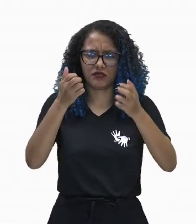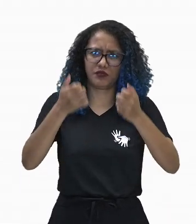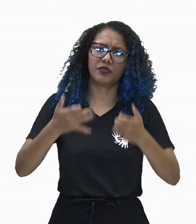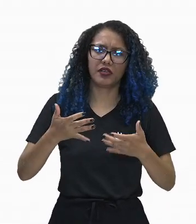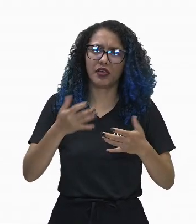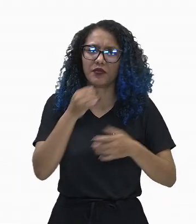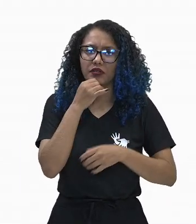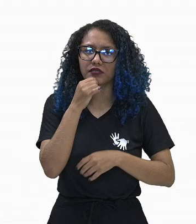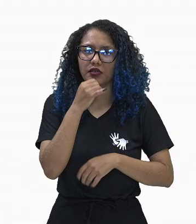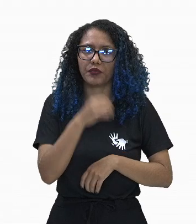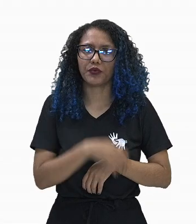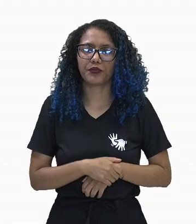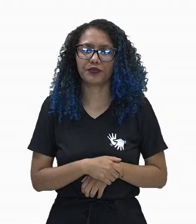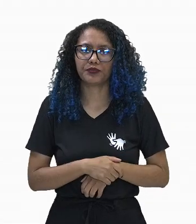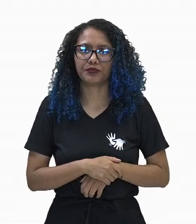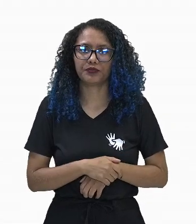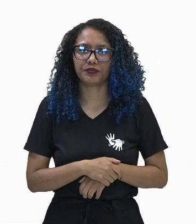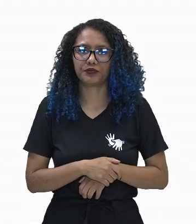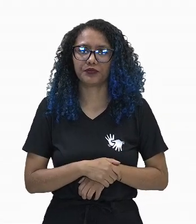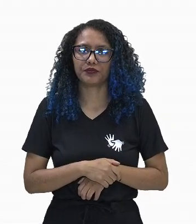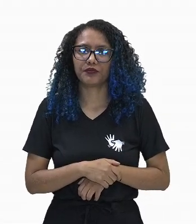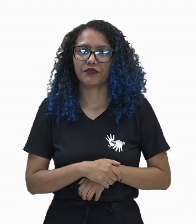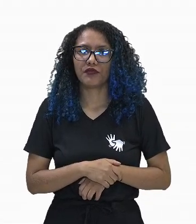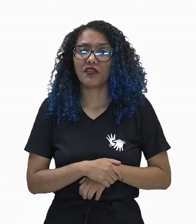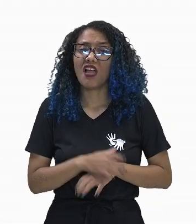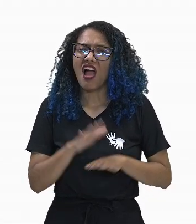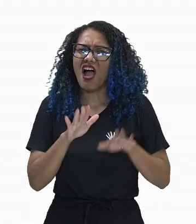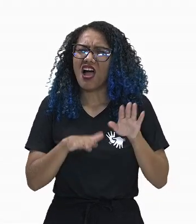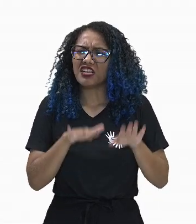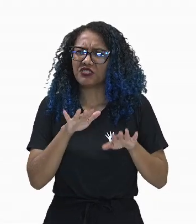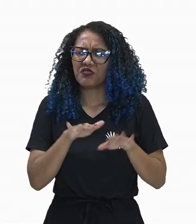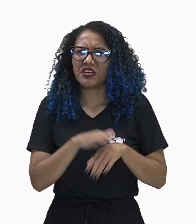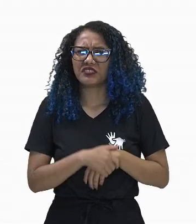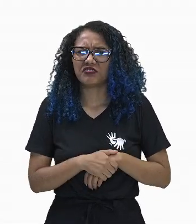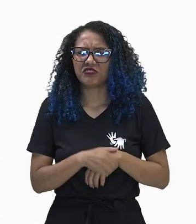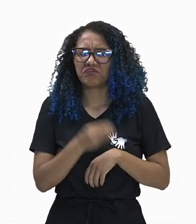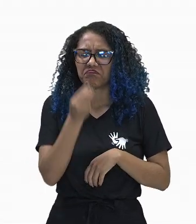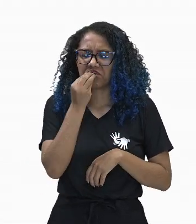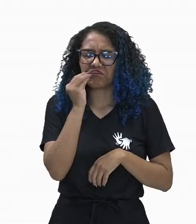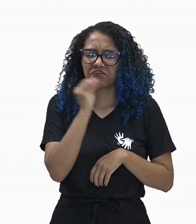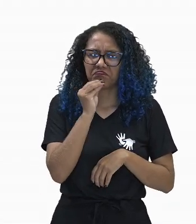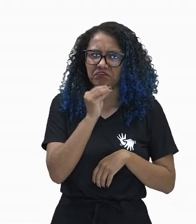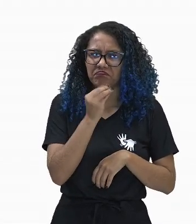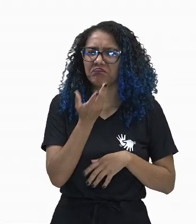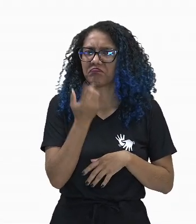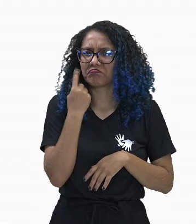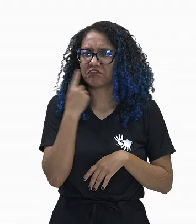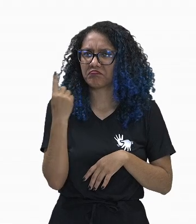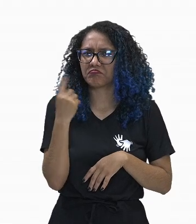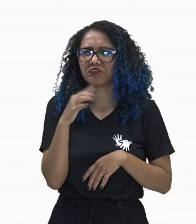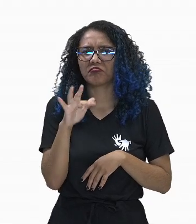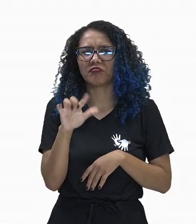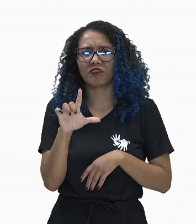ele é frequentemente ignorado, porque em alguns estudos a gente